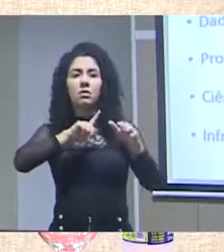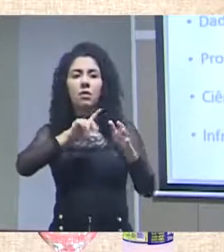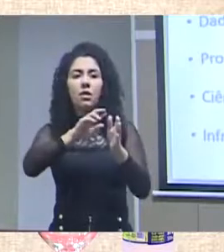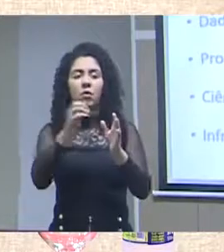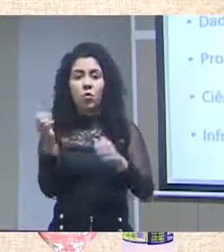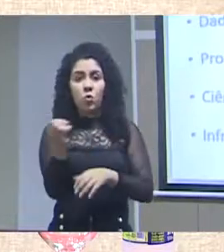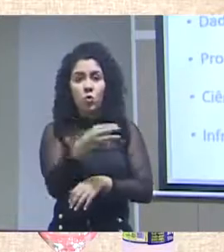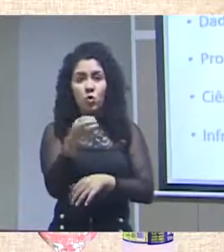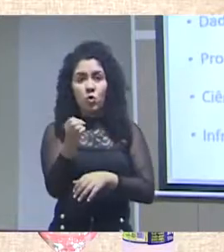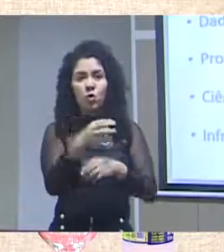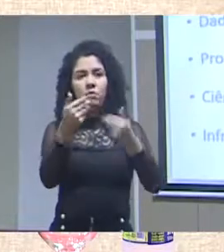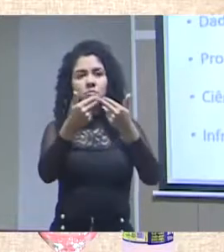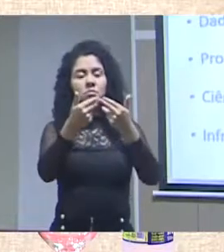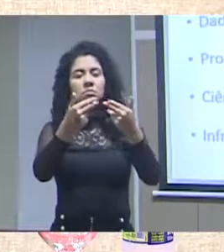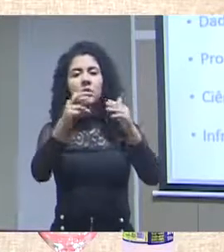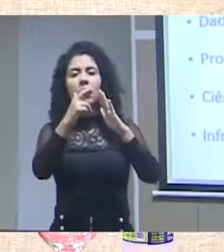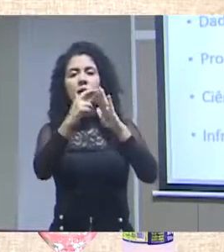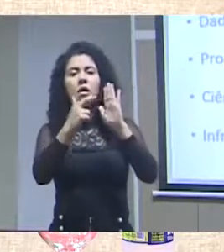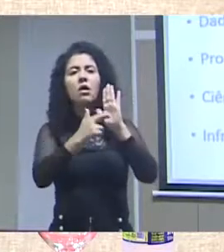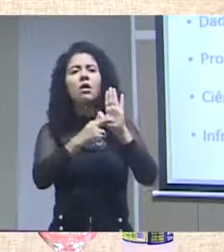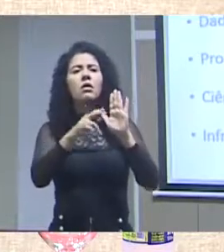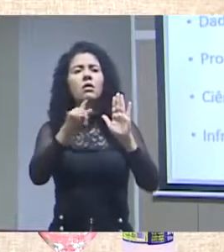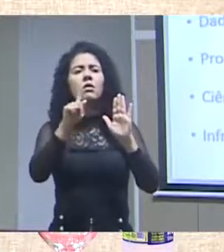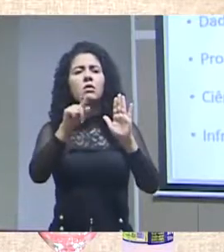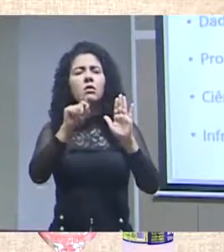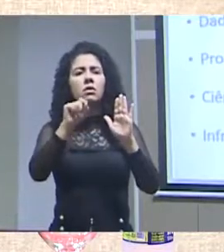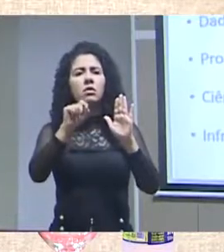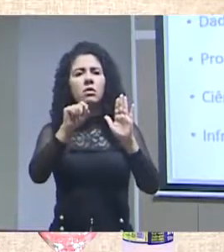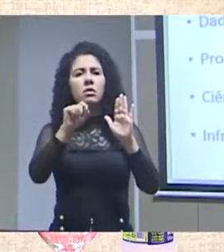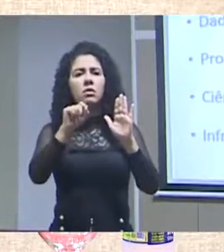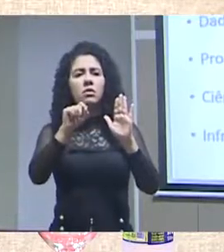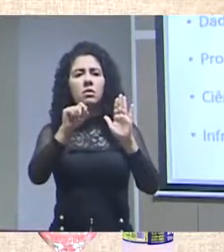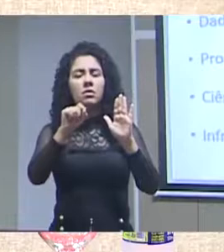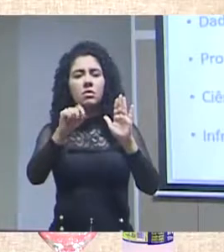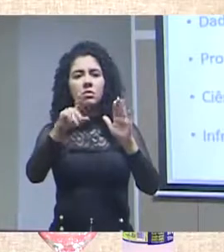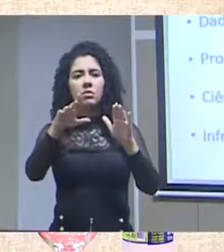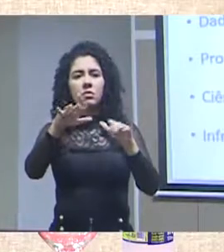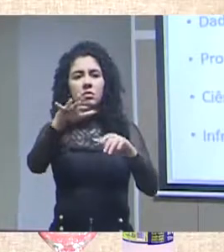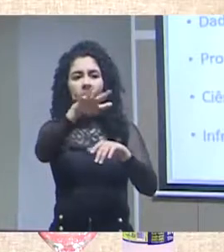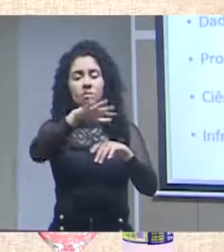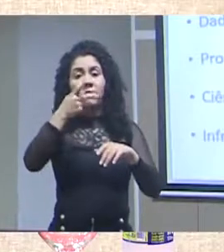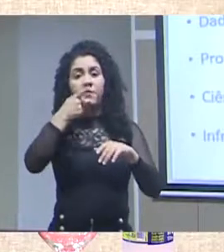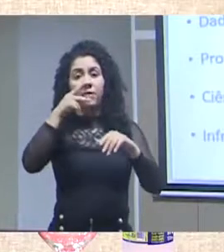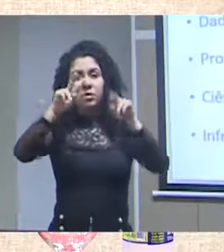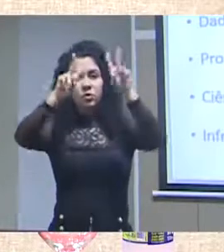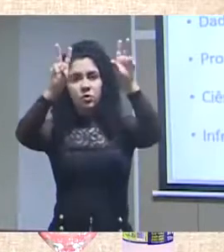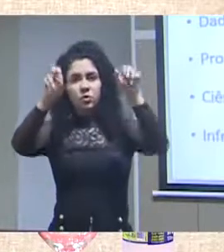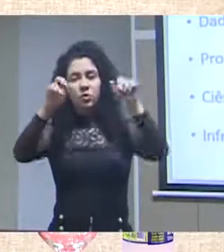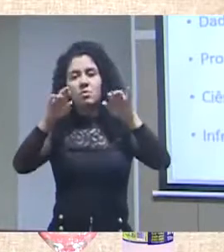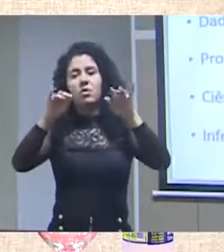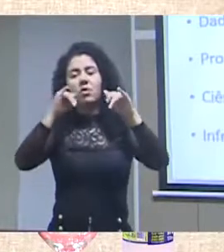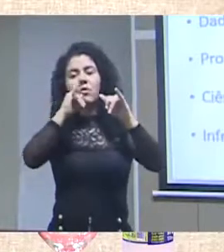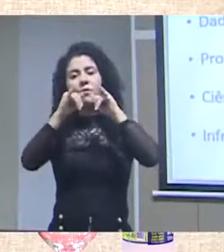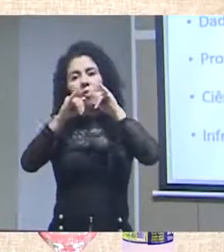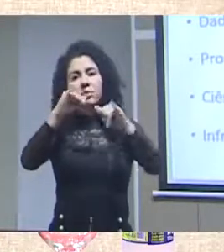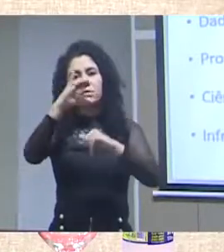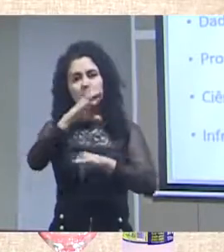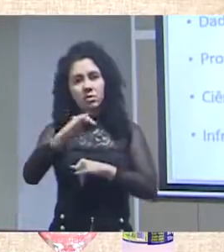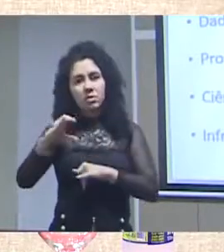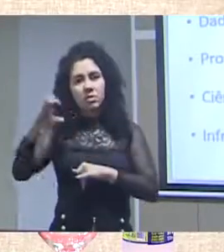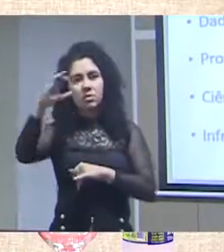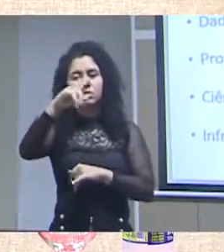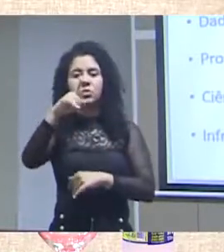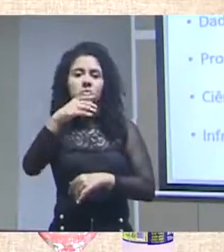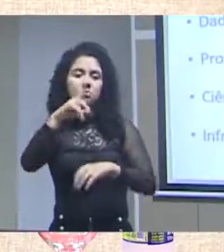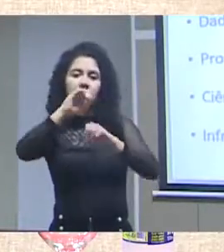apenas no campo dos dados científicos, mas são no campo dos dados de maneira geral, que eles precisam ser encontráveis,